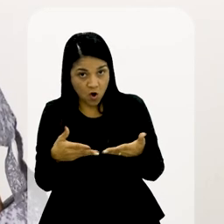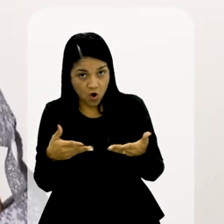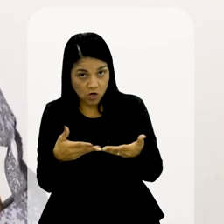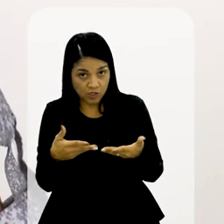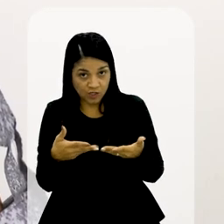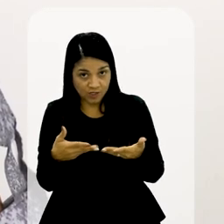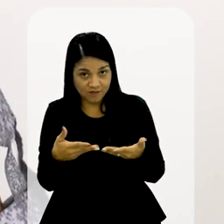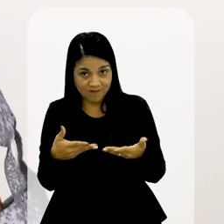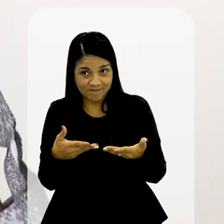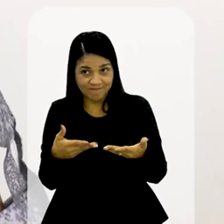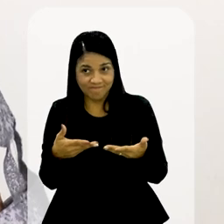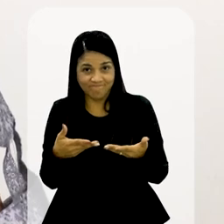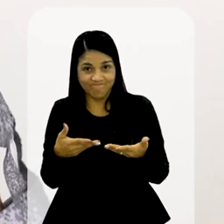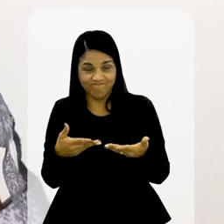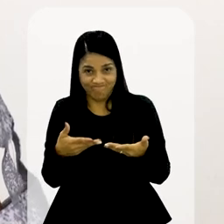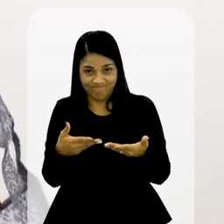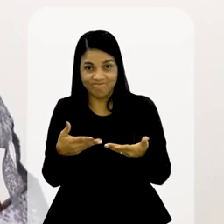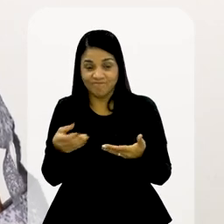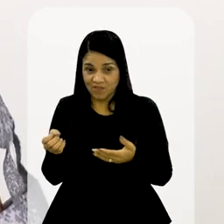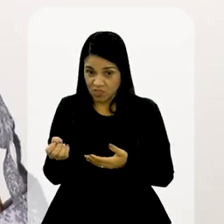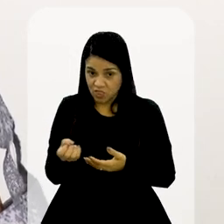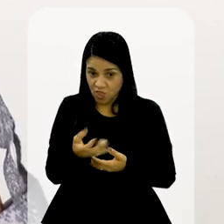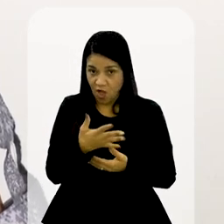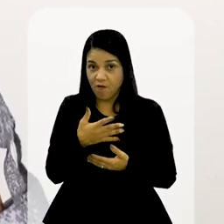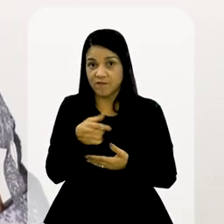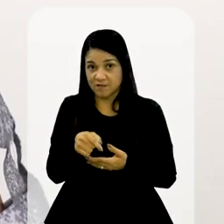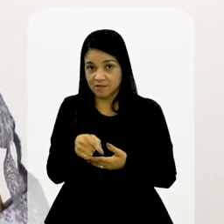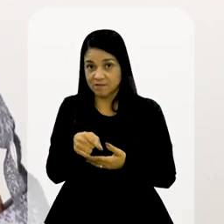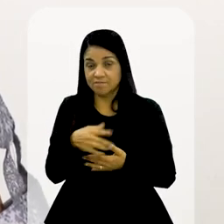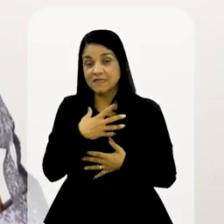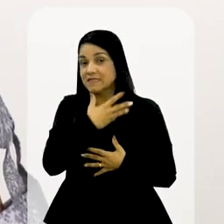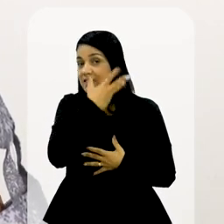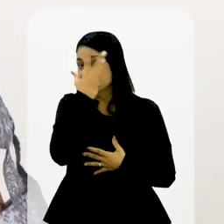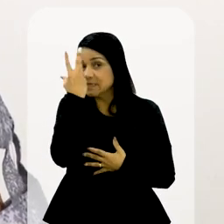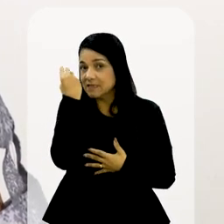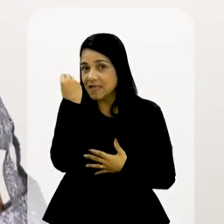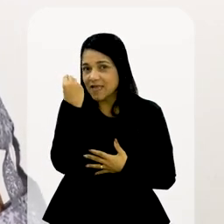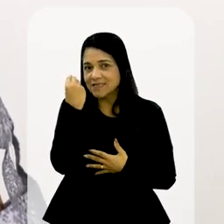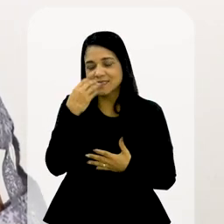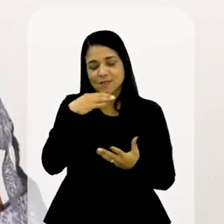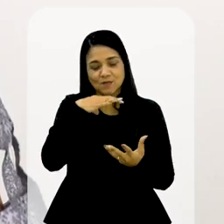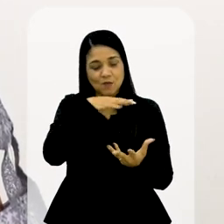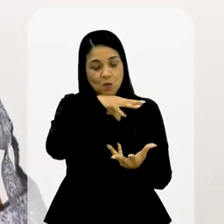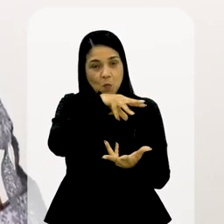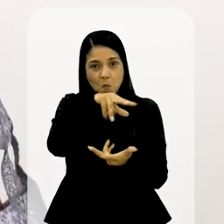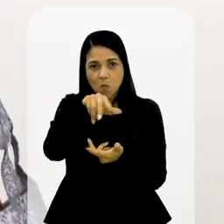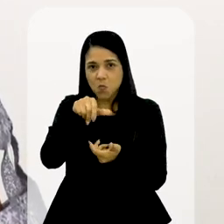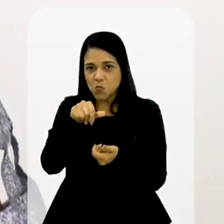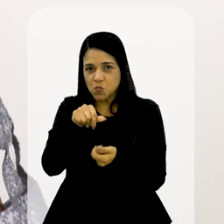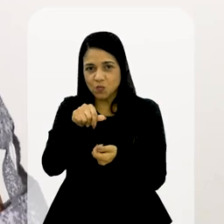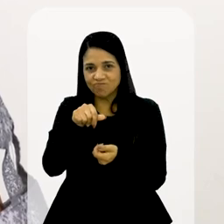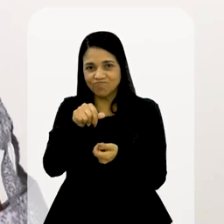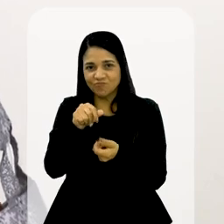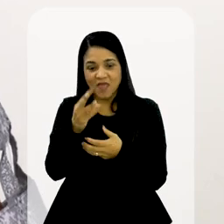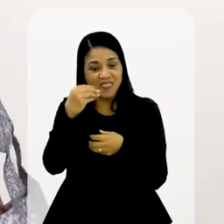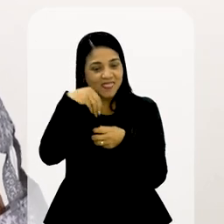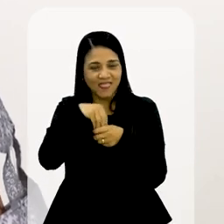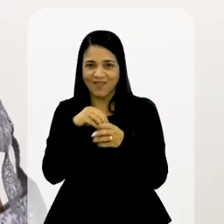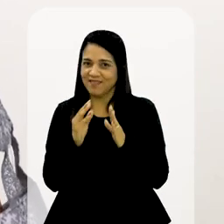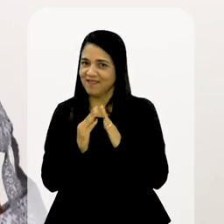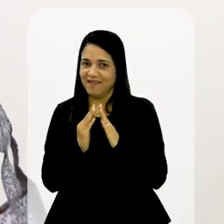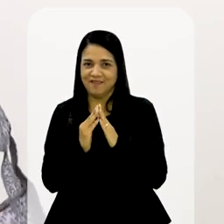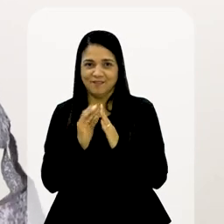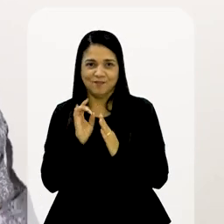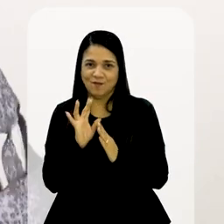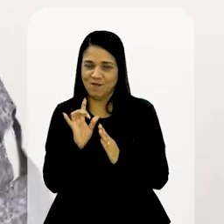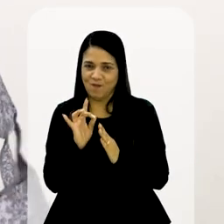dos pais e das mães, das gerações mais novas, é que eles esquecem que o mundo